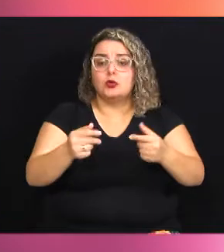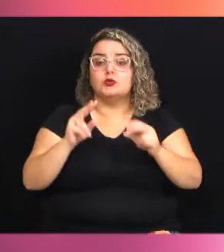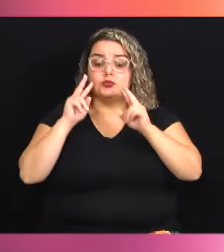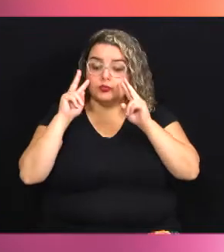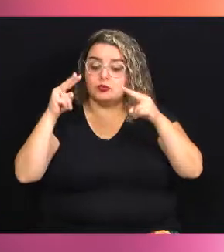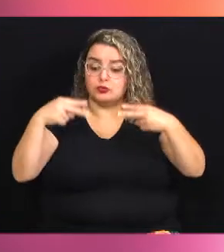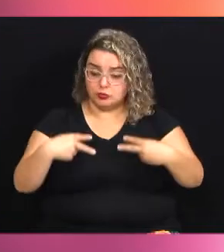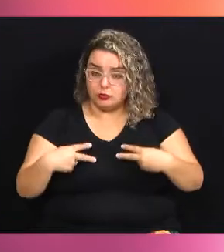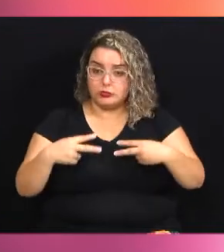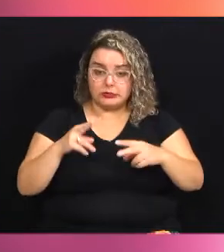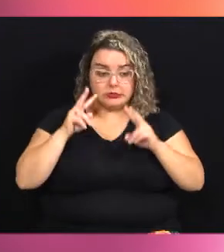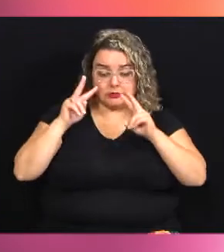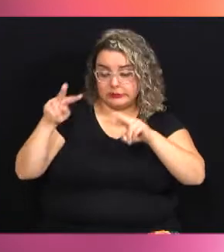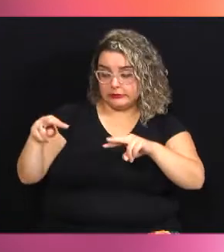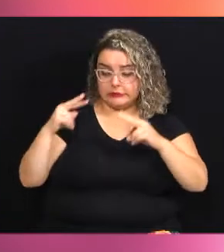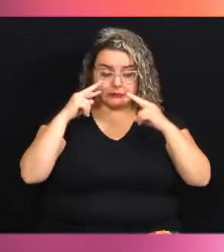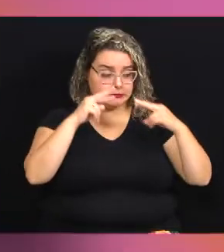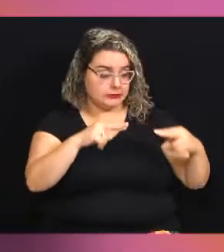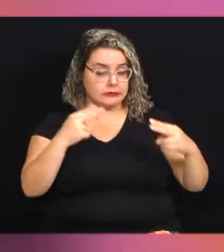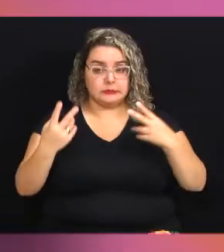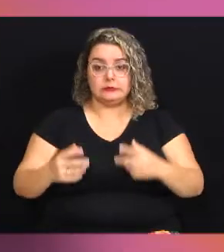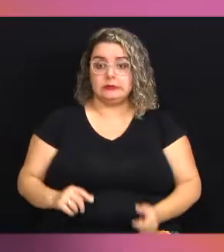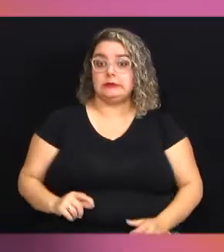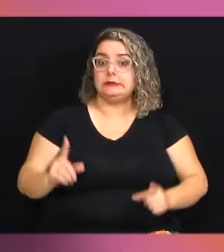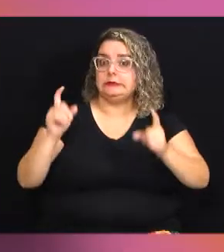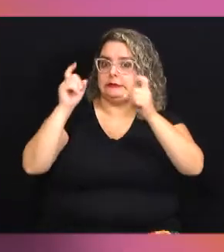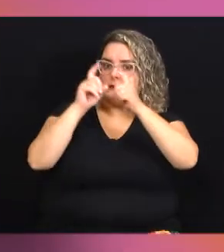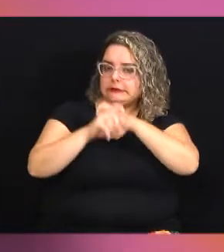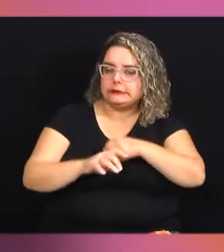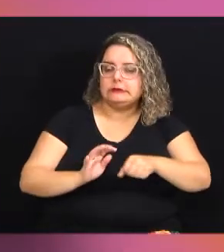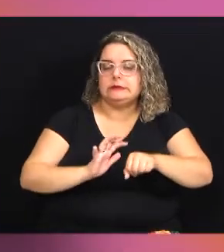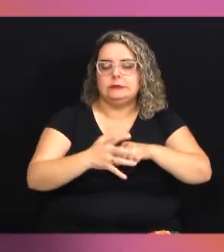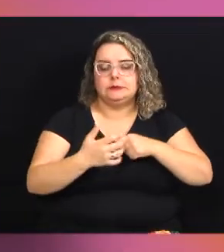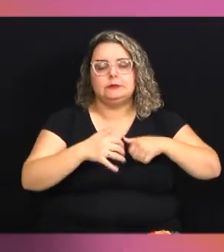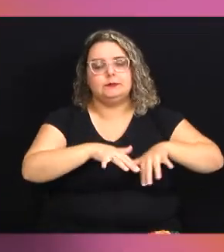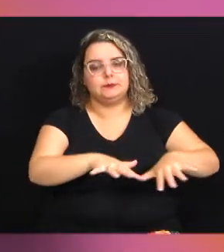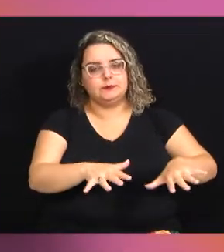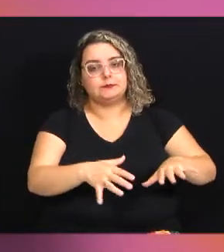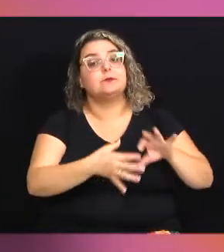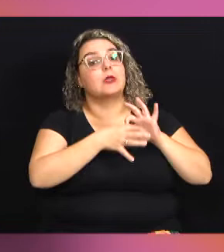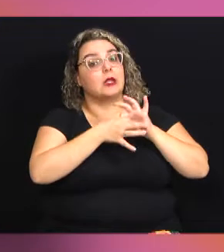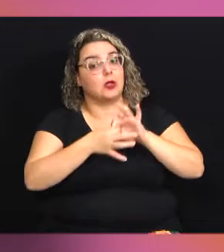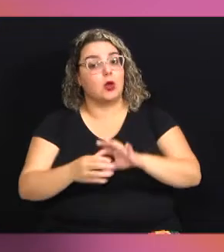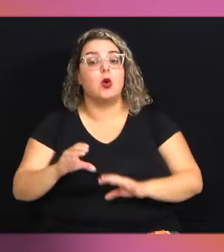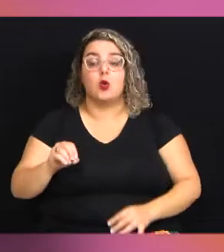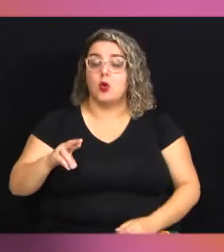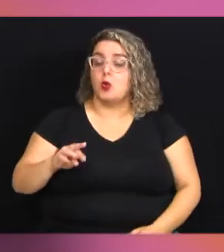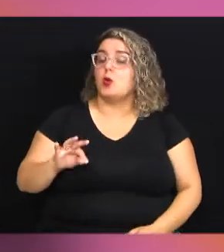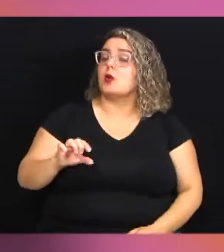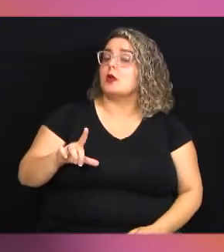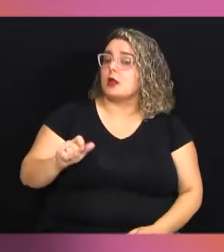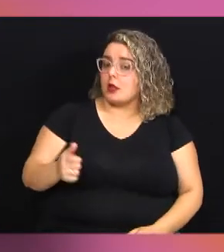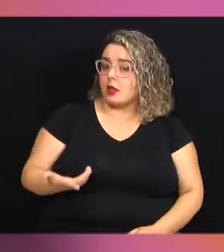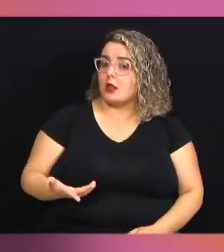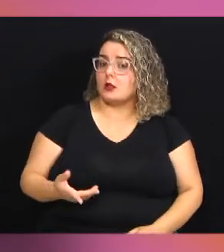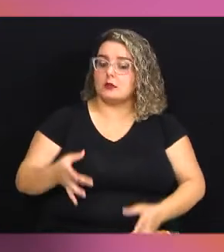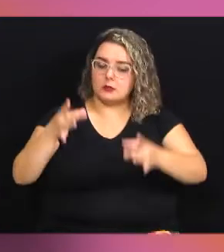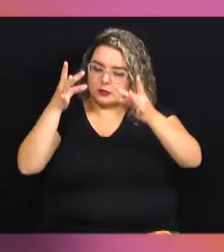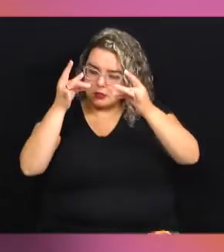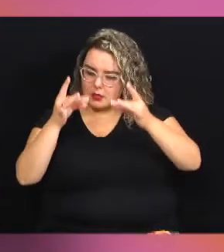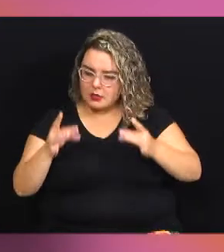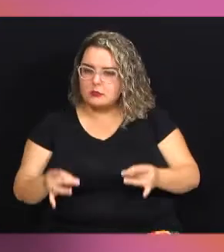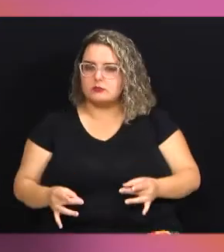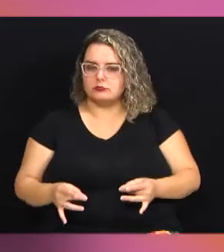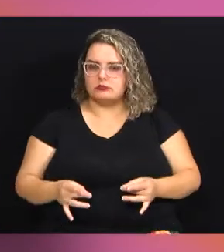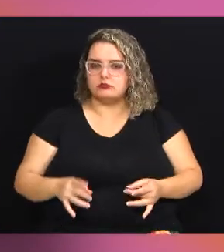se veem desafiados pelos desdobramentos da pandemia. Nesse contexto, Cortella aborda as questões decisivas